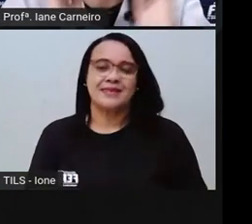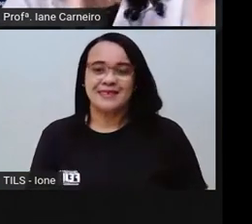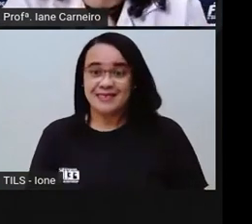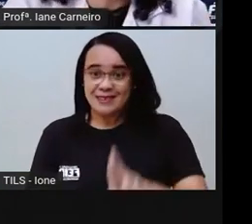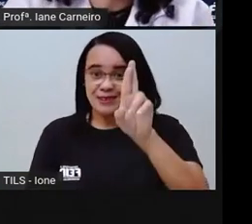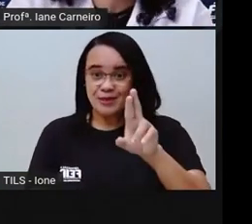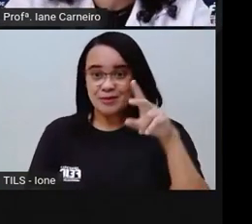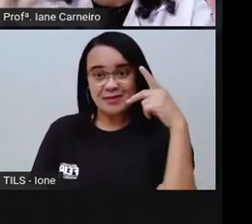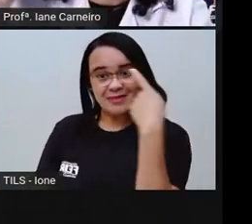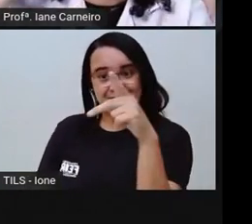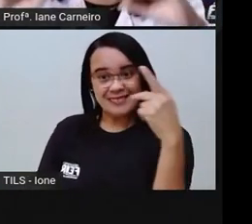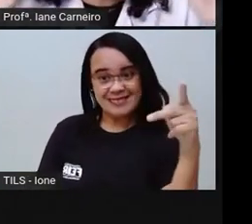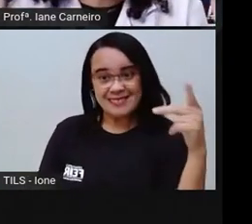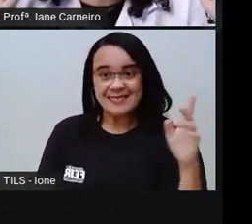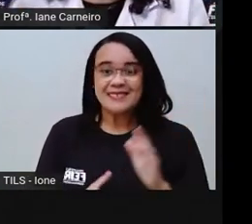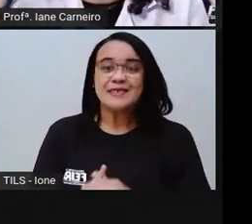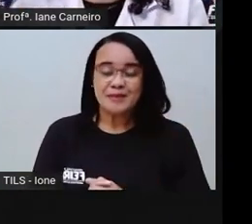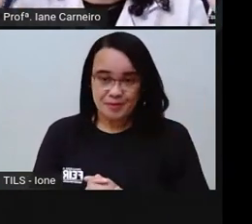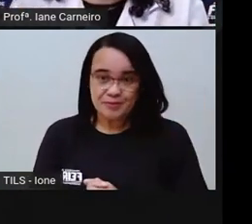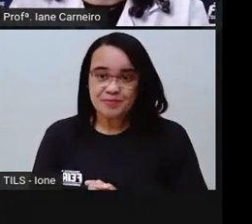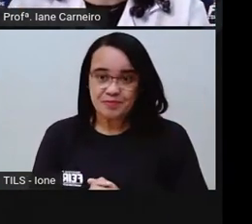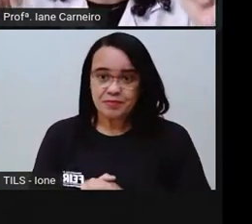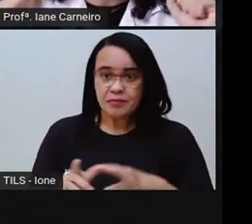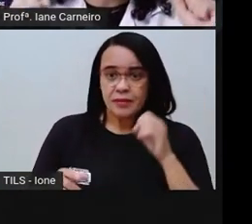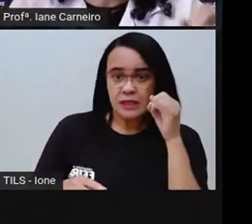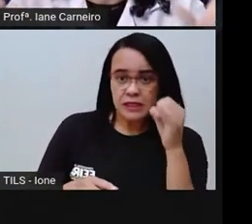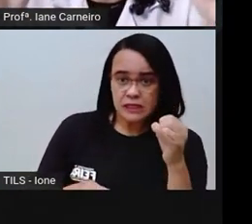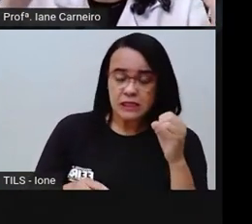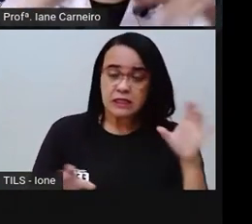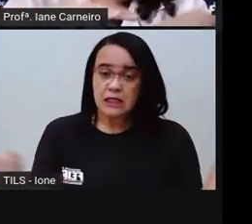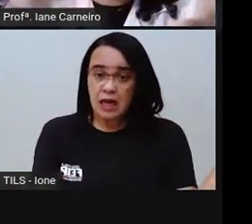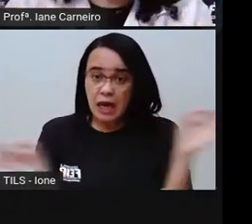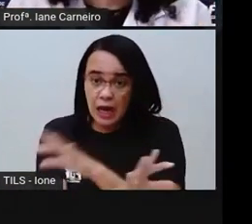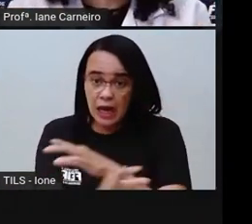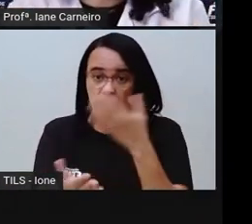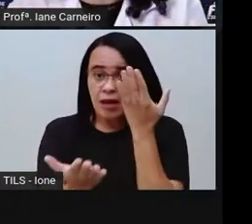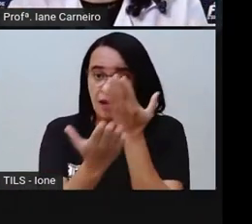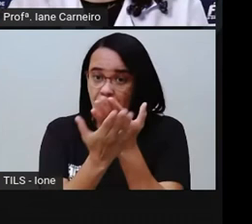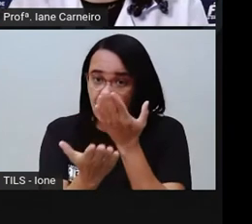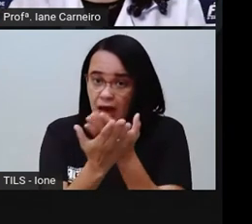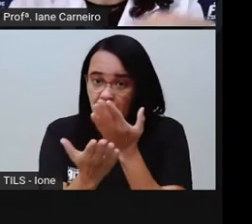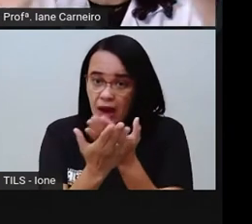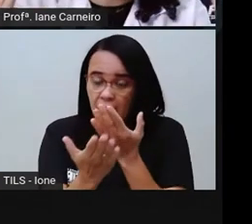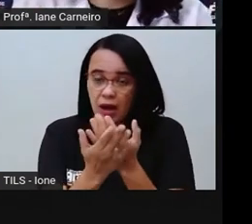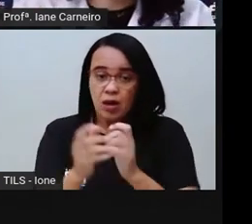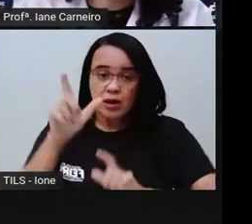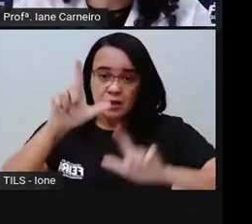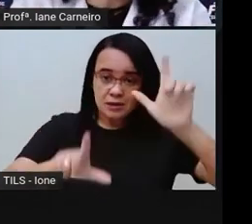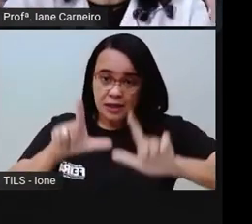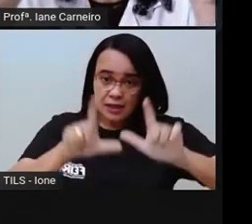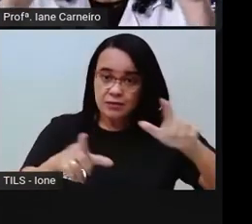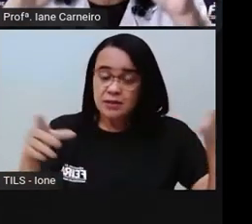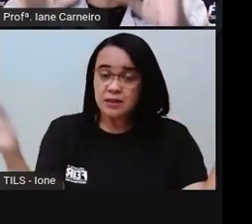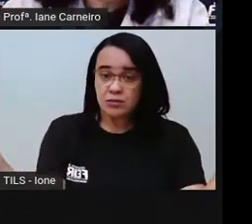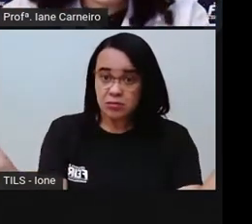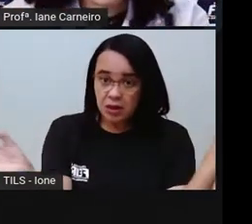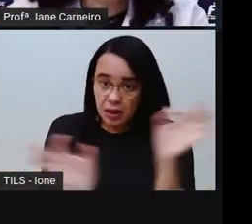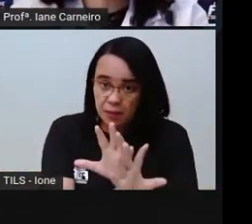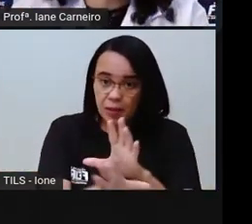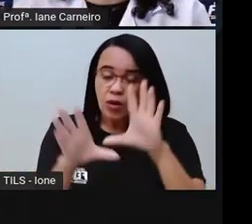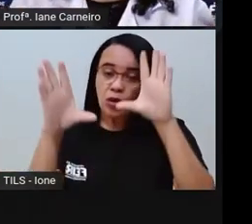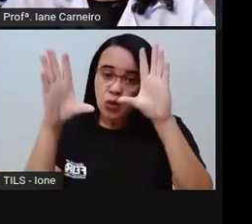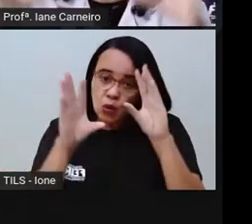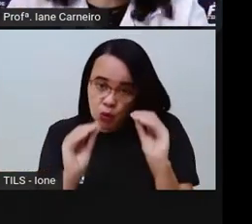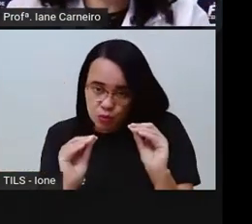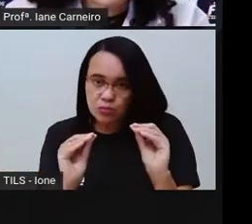Proiane e Gione, você terminou de assistir sua aula, faz o quê? Não vai ficar mais assistindo televisão, vai sair da sala? Desliga a